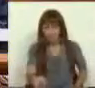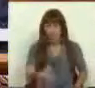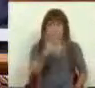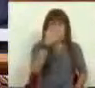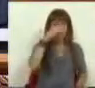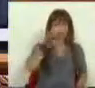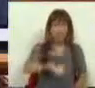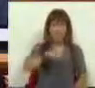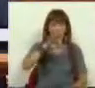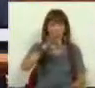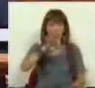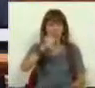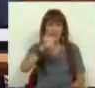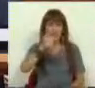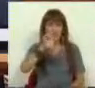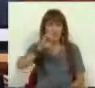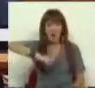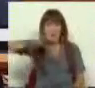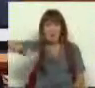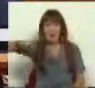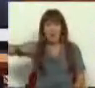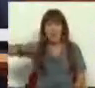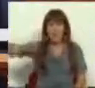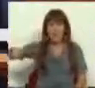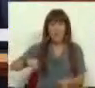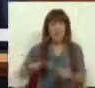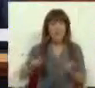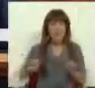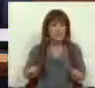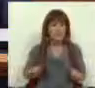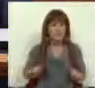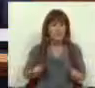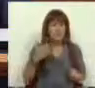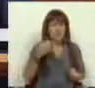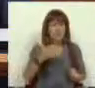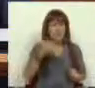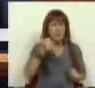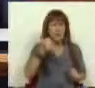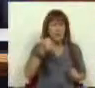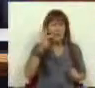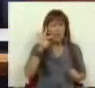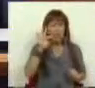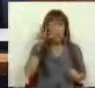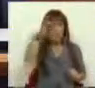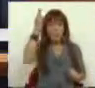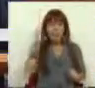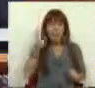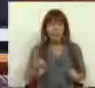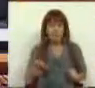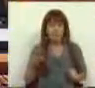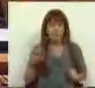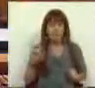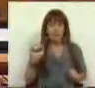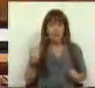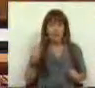em 7.856 milhões de euros, cerca de 154%